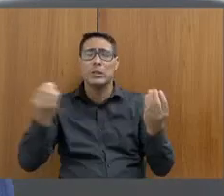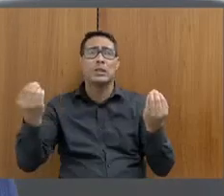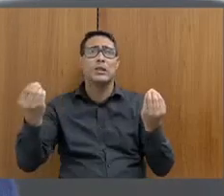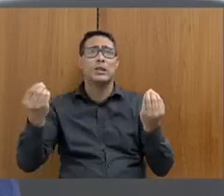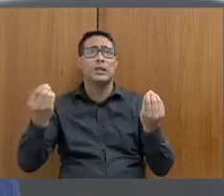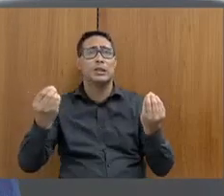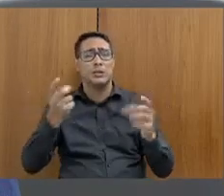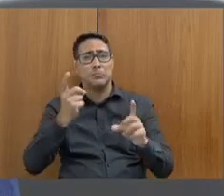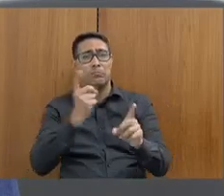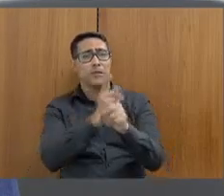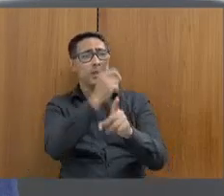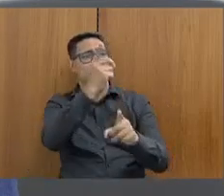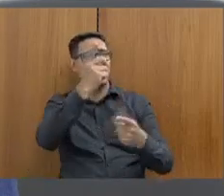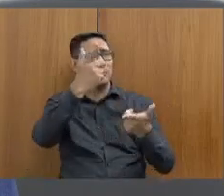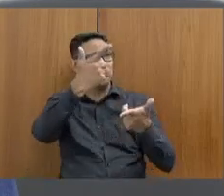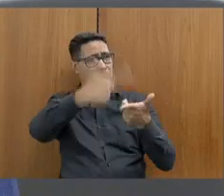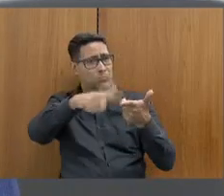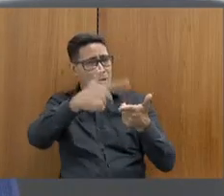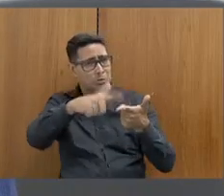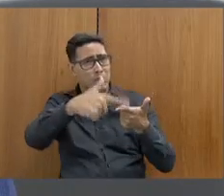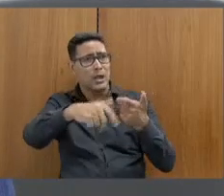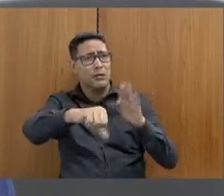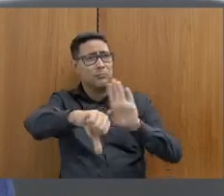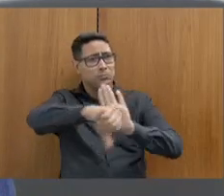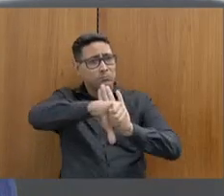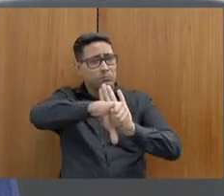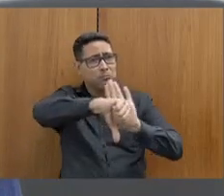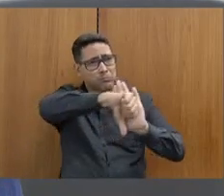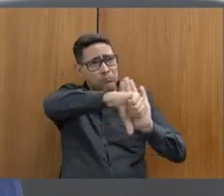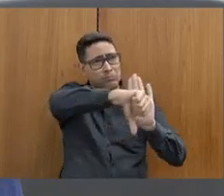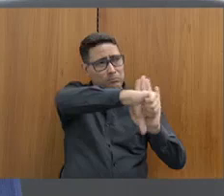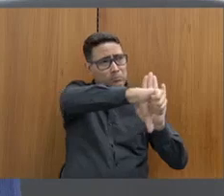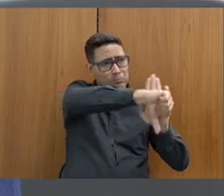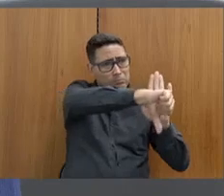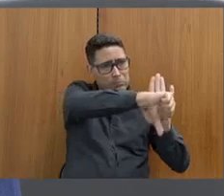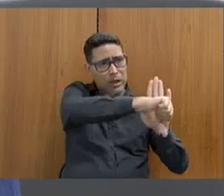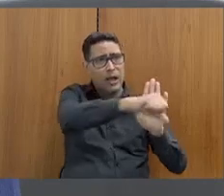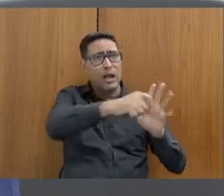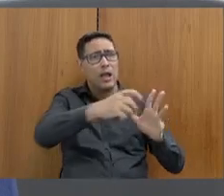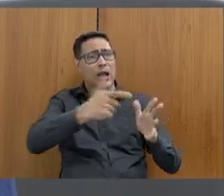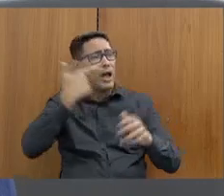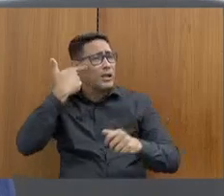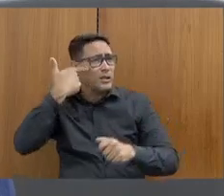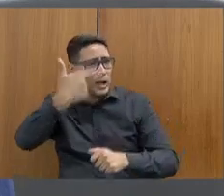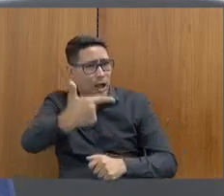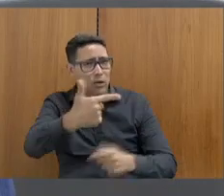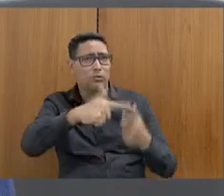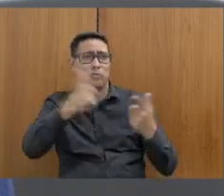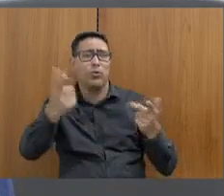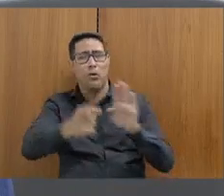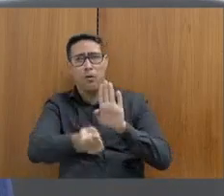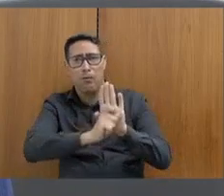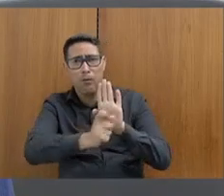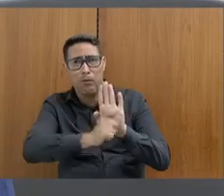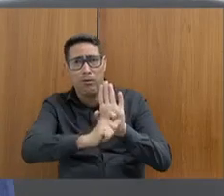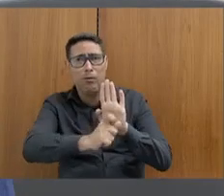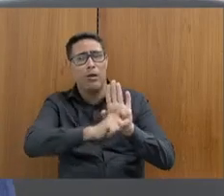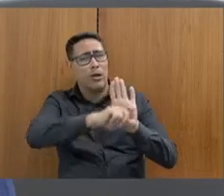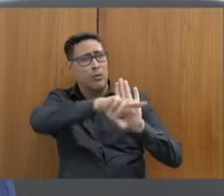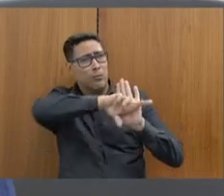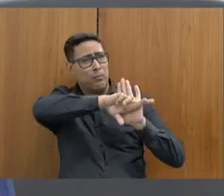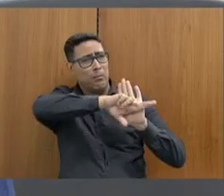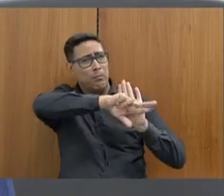hediondos, assaltos, tráfico de drogas, com liberação de